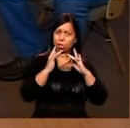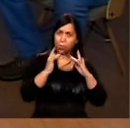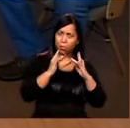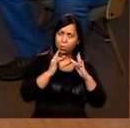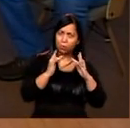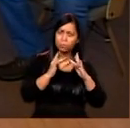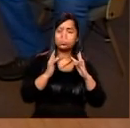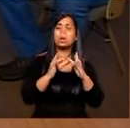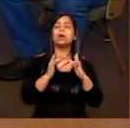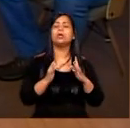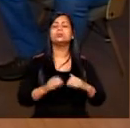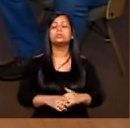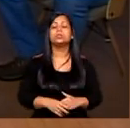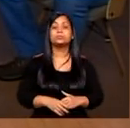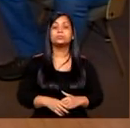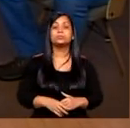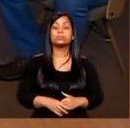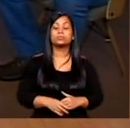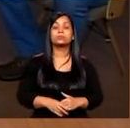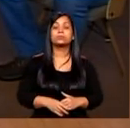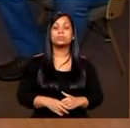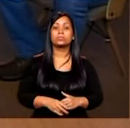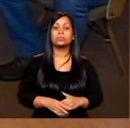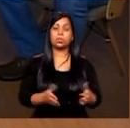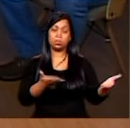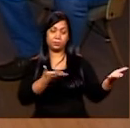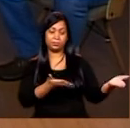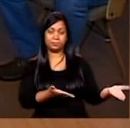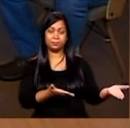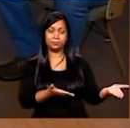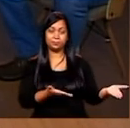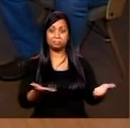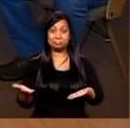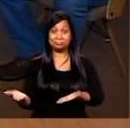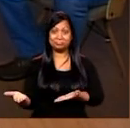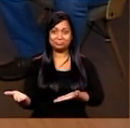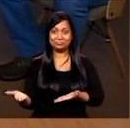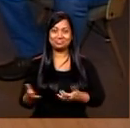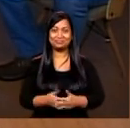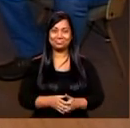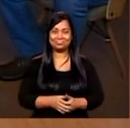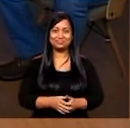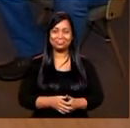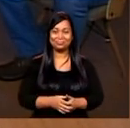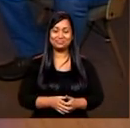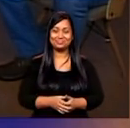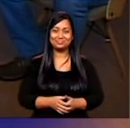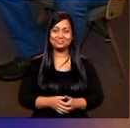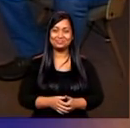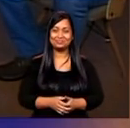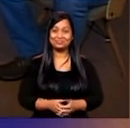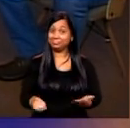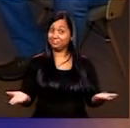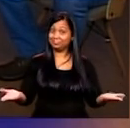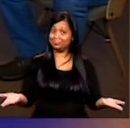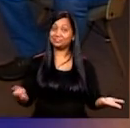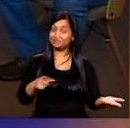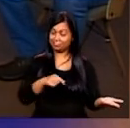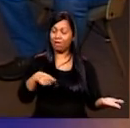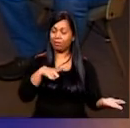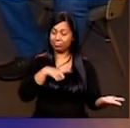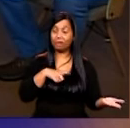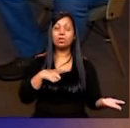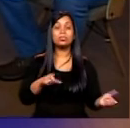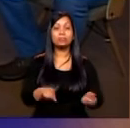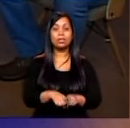cursinho aí, a página do cursinho, que é o cursinho popular Carolina Maria de Jesus. Você vai encontrar, a gente vai deixar o